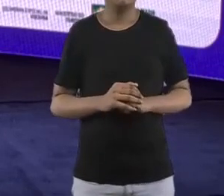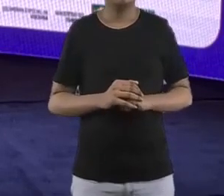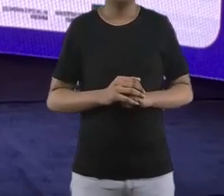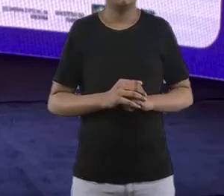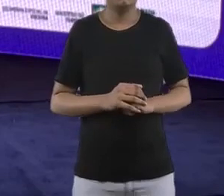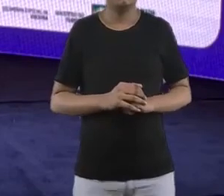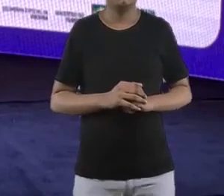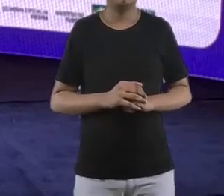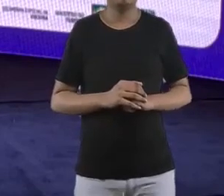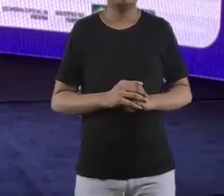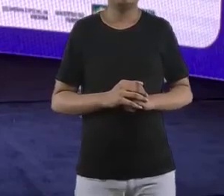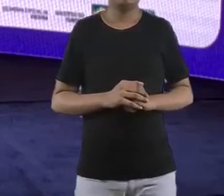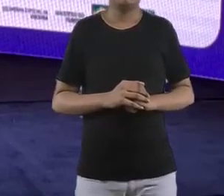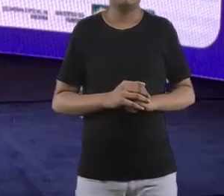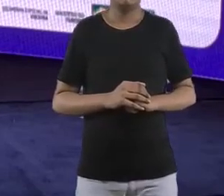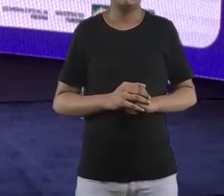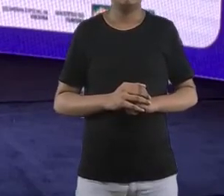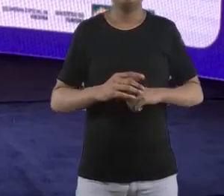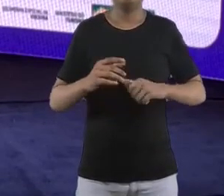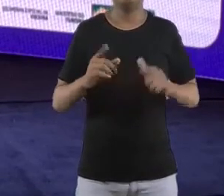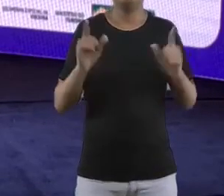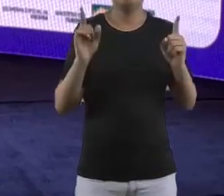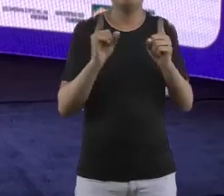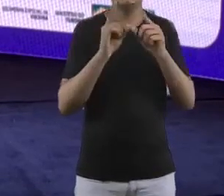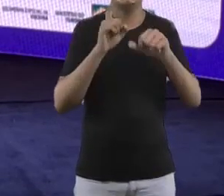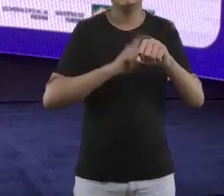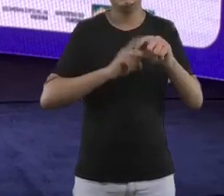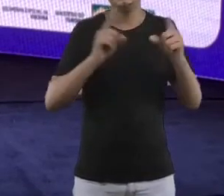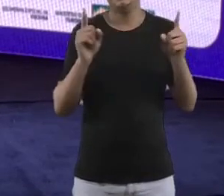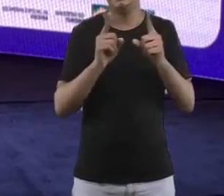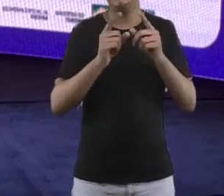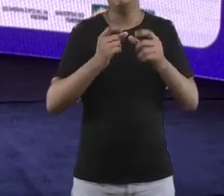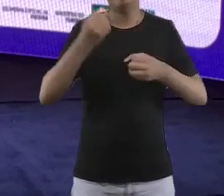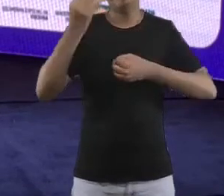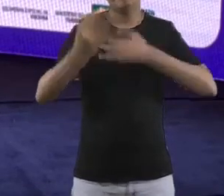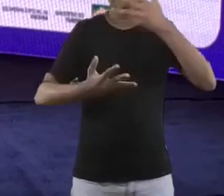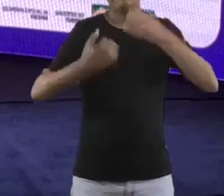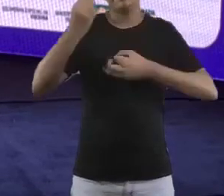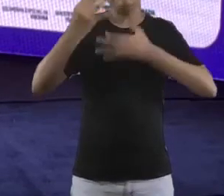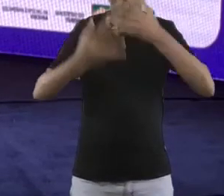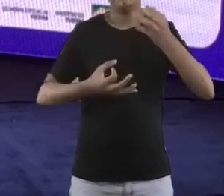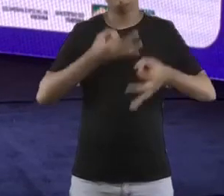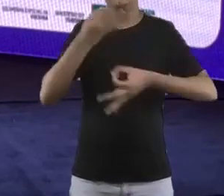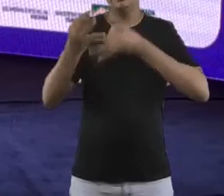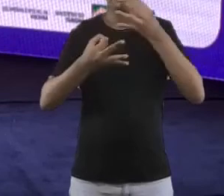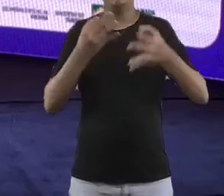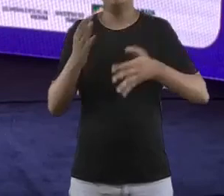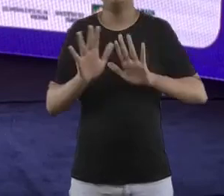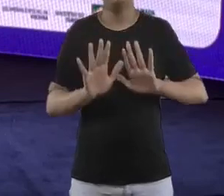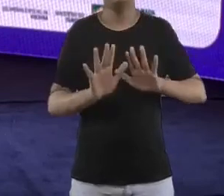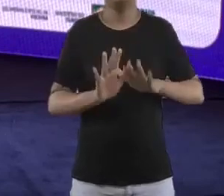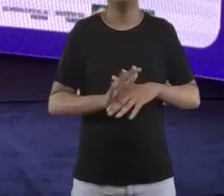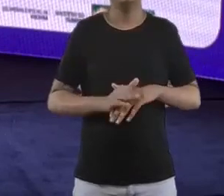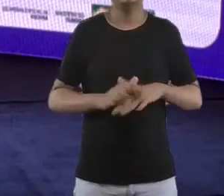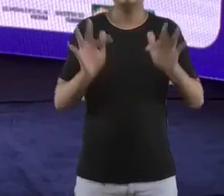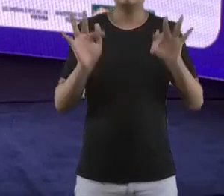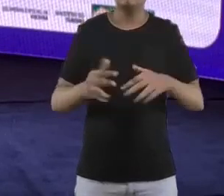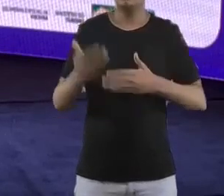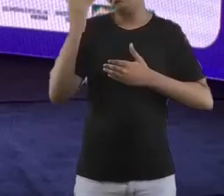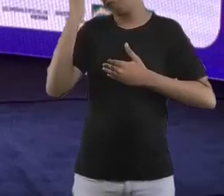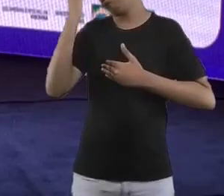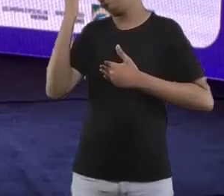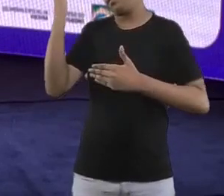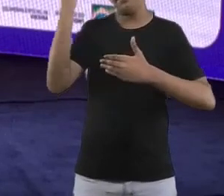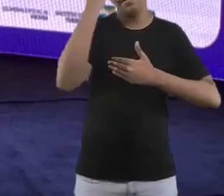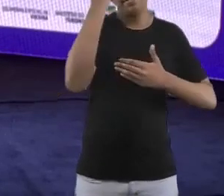Oi, o tempinho é curto, né? Se pudesse a gente ficava falando aqui mais tempo. Mas, assim, como recado final, primeiro agradecer. Eu assisti